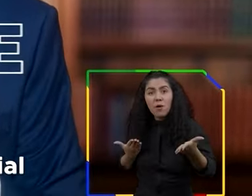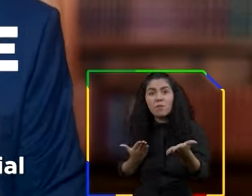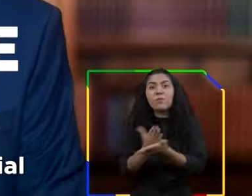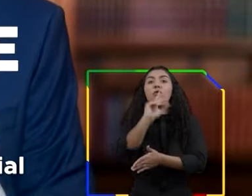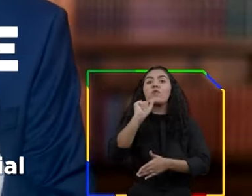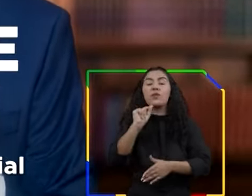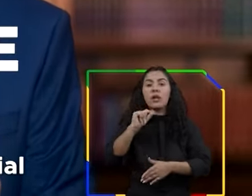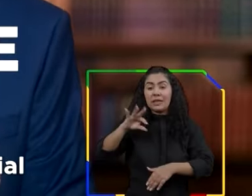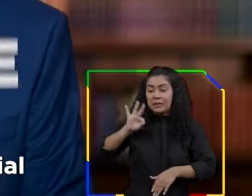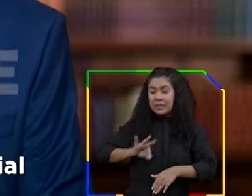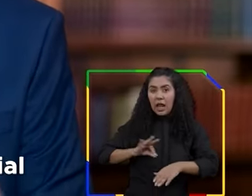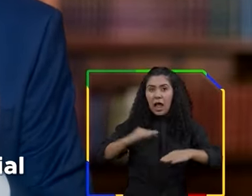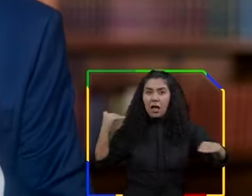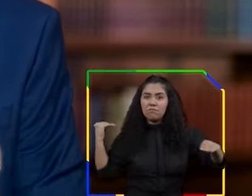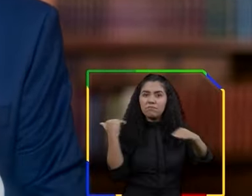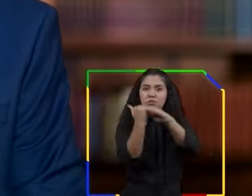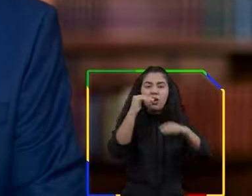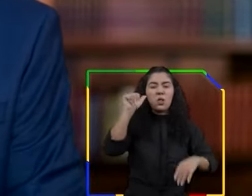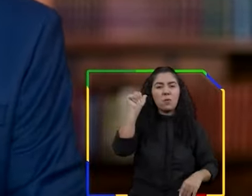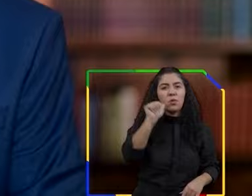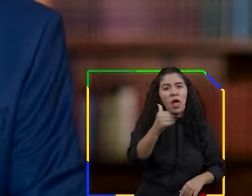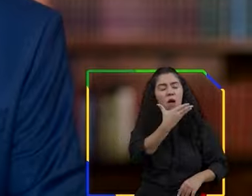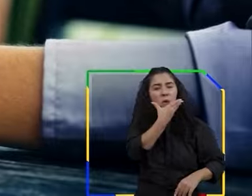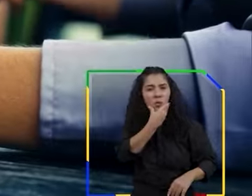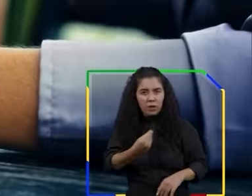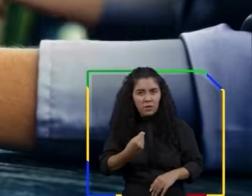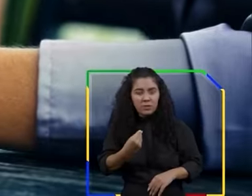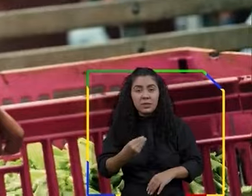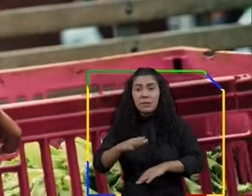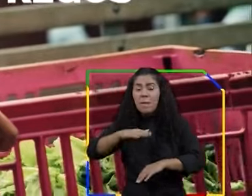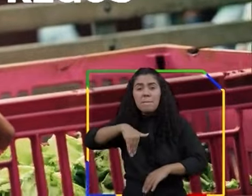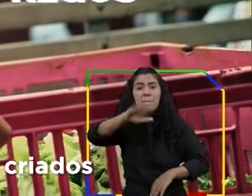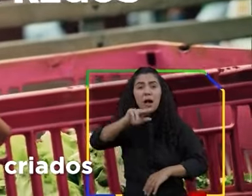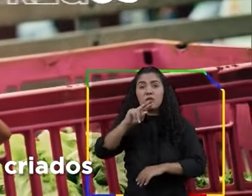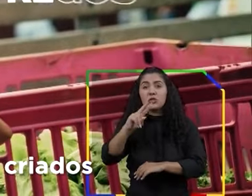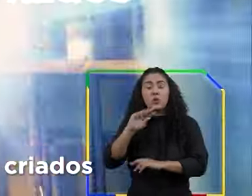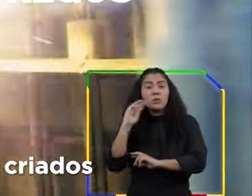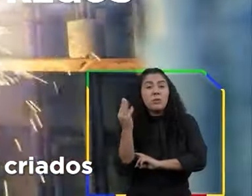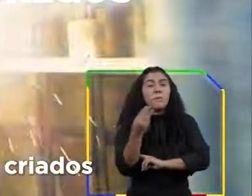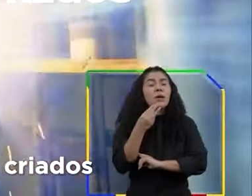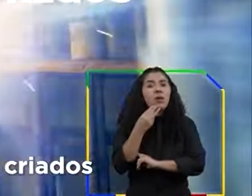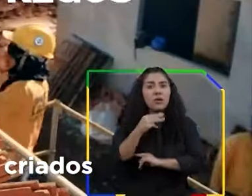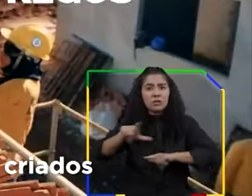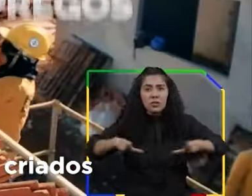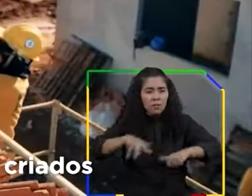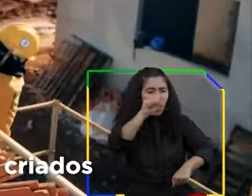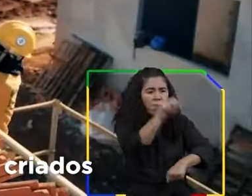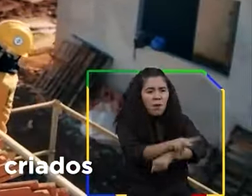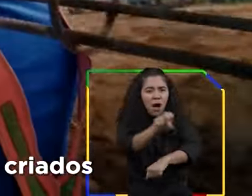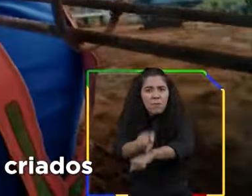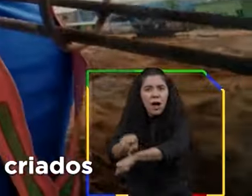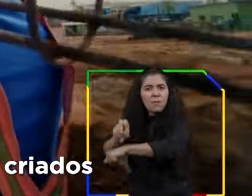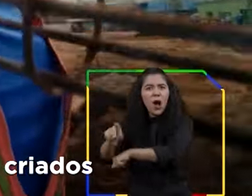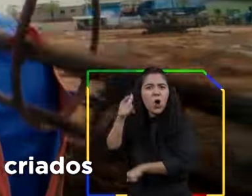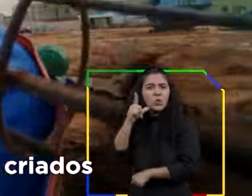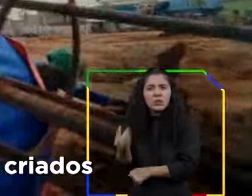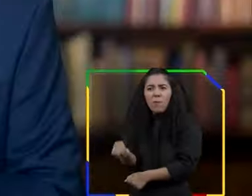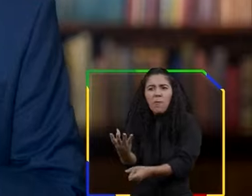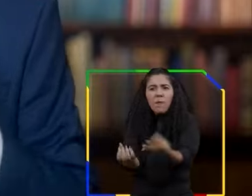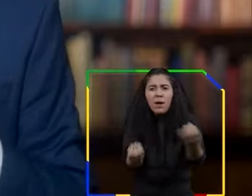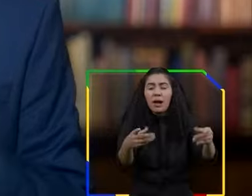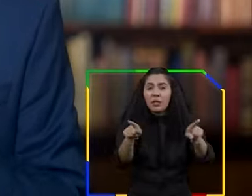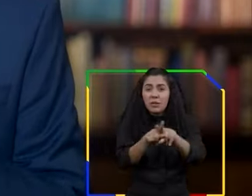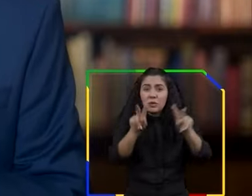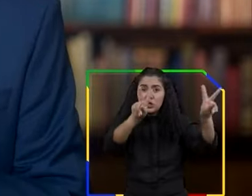a igualdade salarial entre mulheres e homens. Mais de 2,7 milhões de empregos formais foram criados